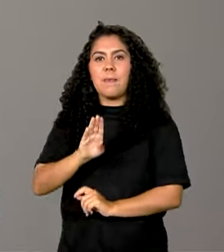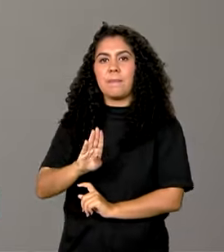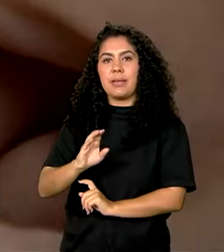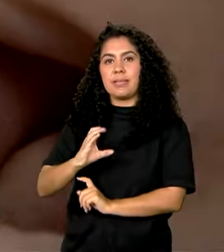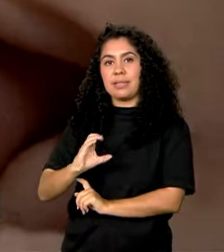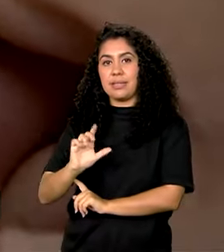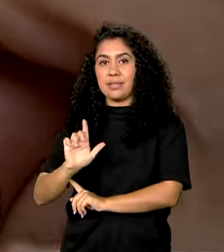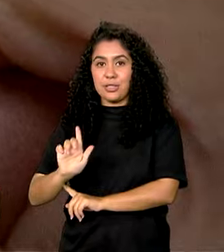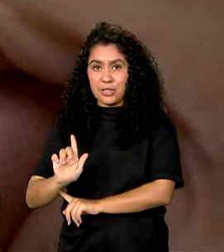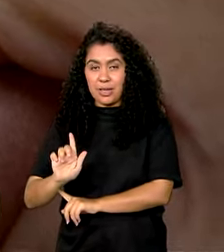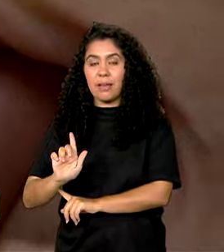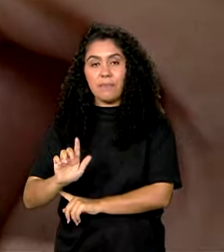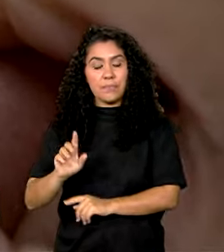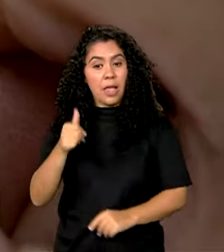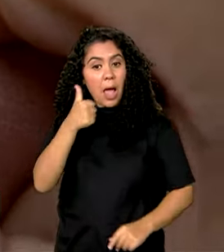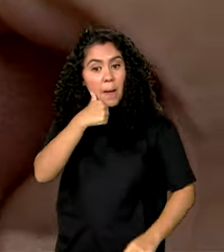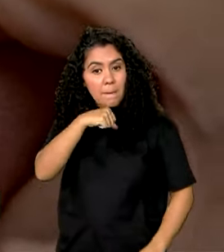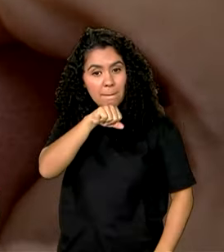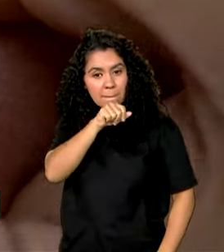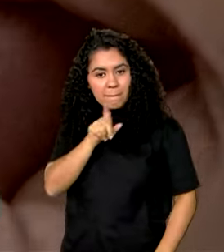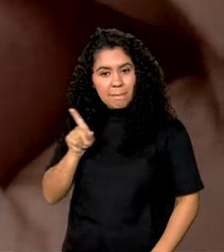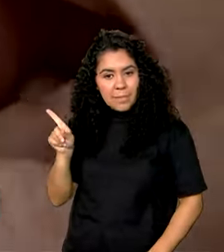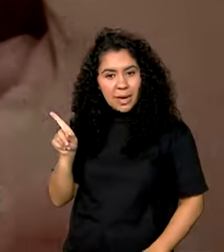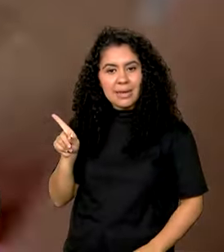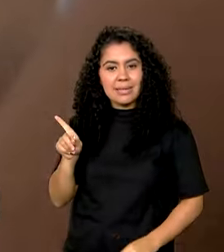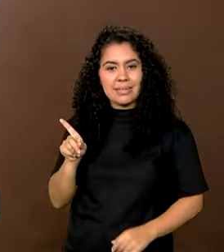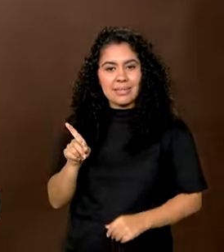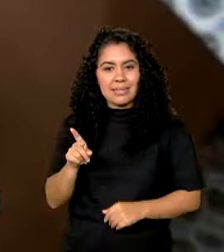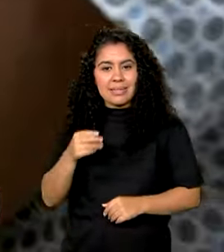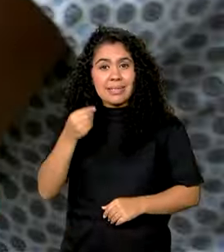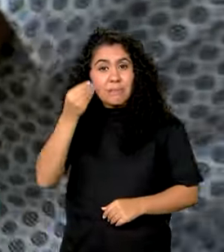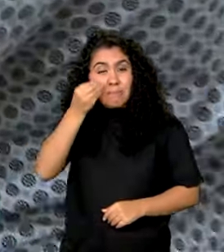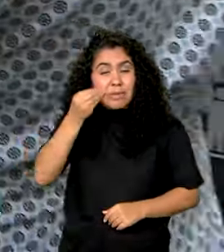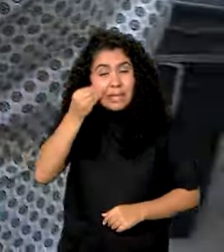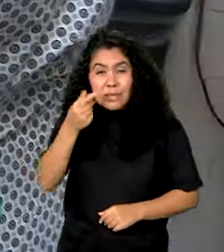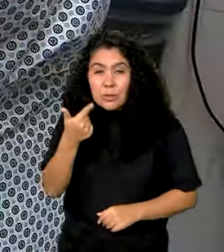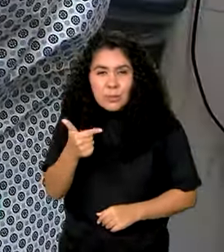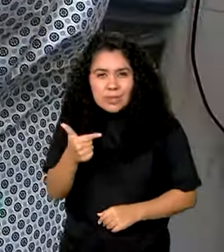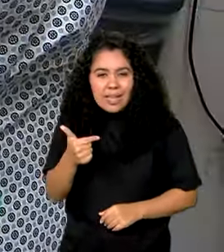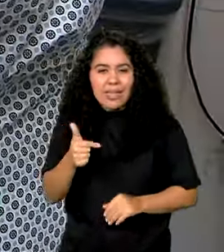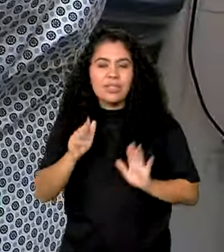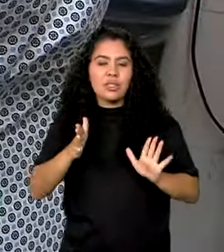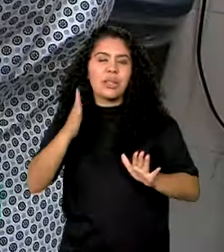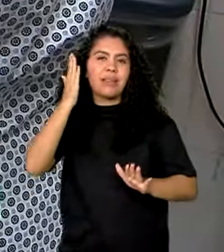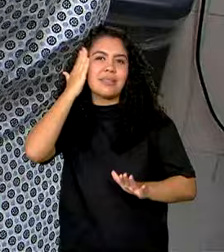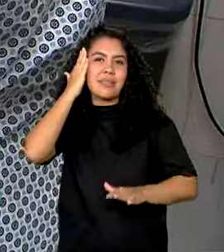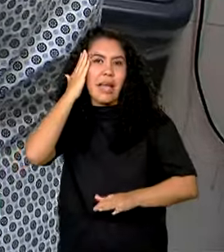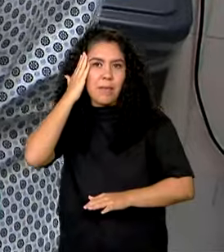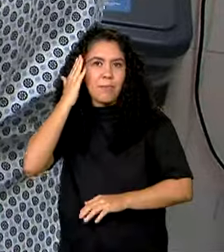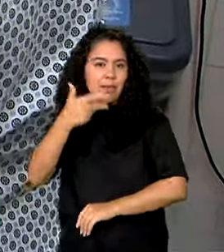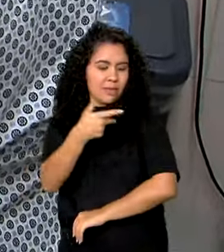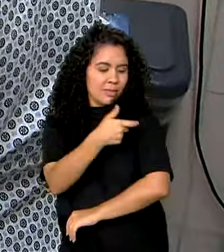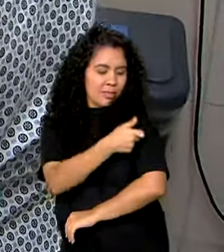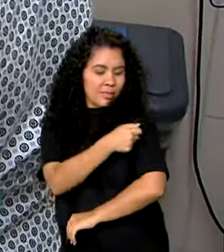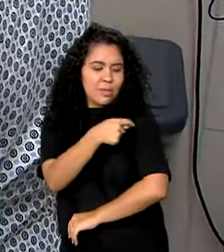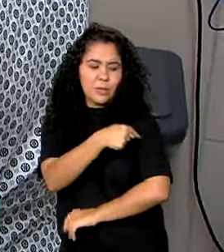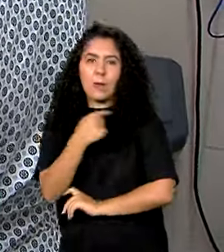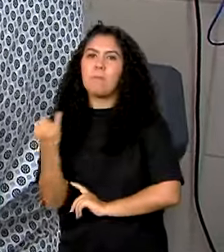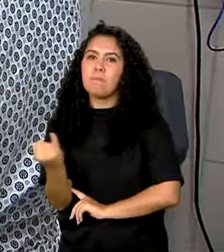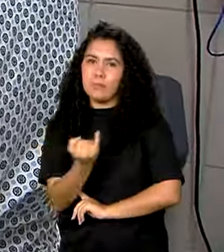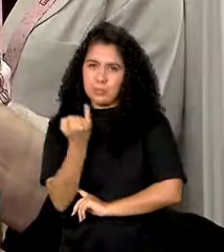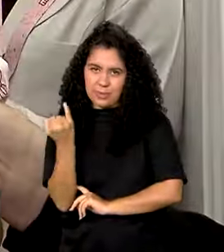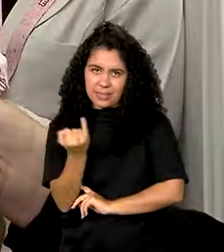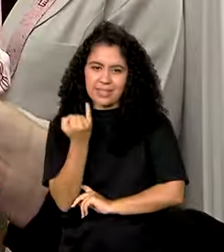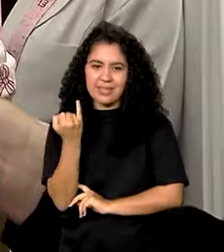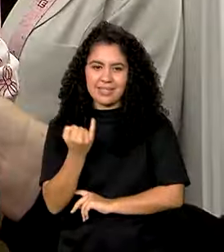BCG. E a mãe, mesmo sem muita experiência, já sabia da importância desse ato para